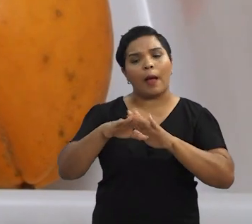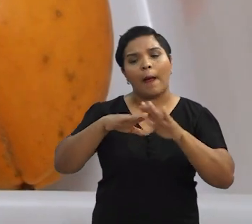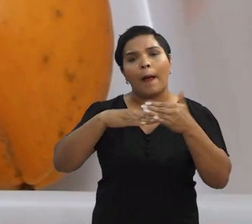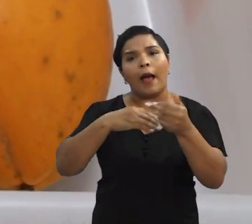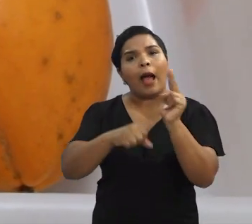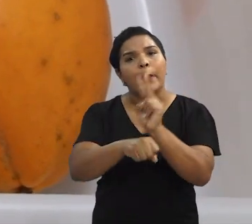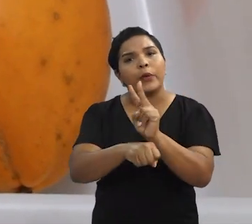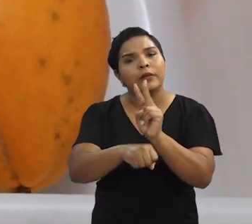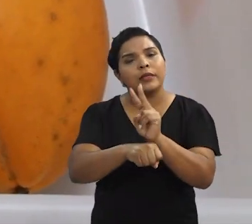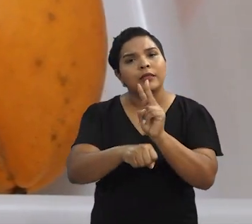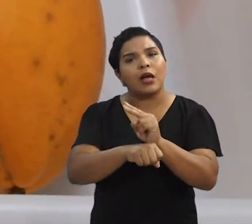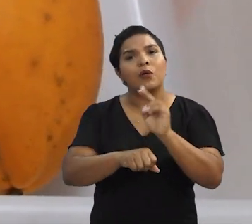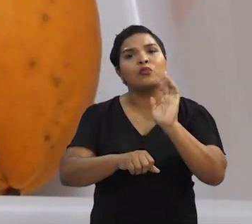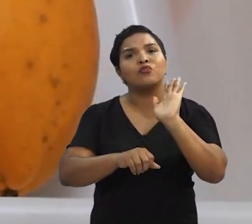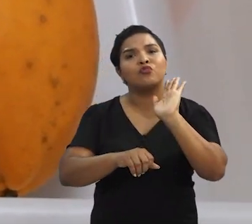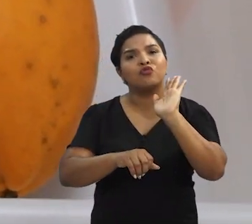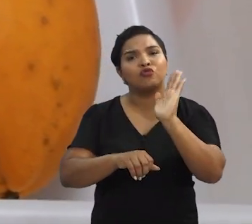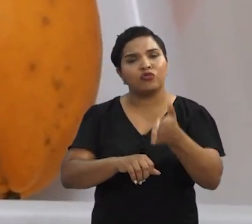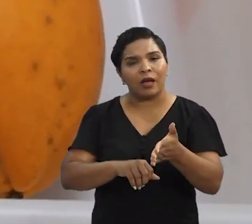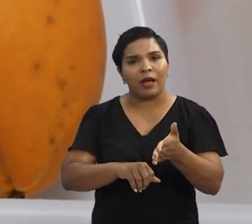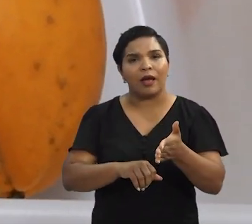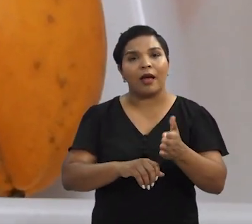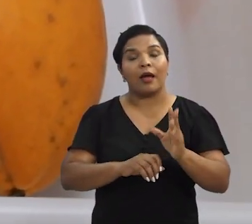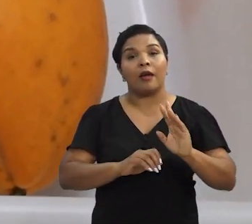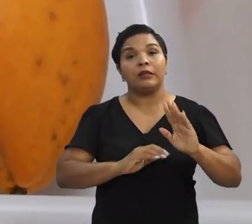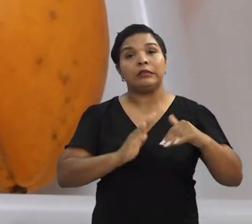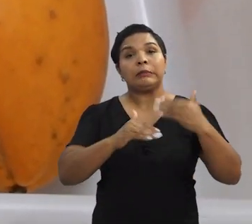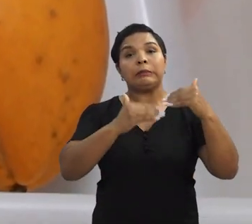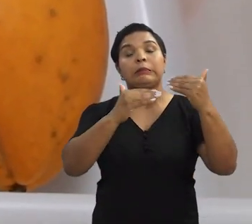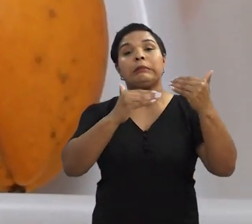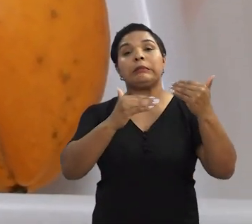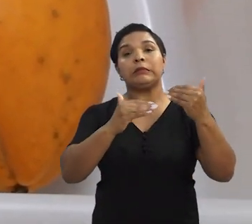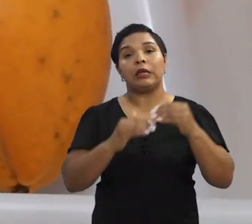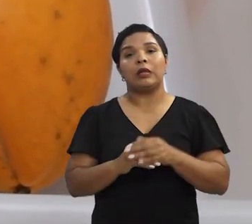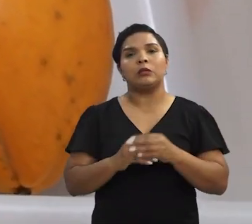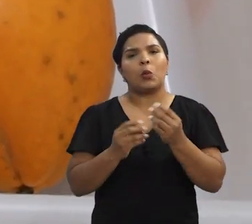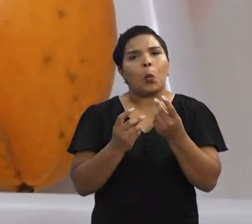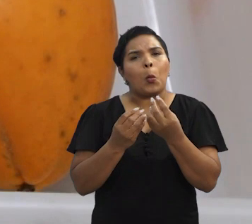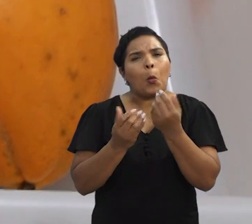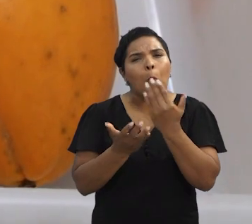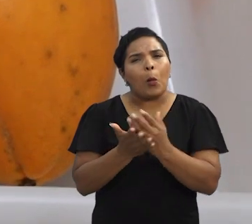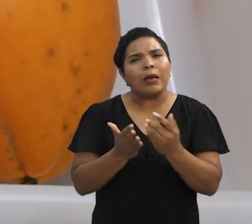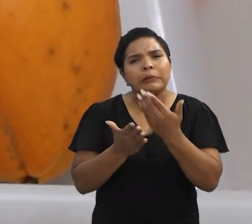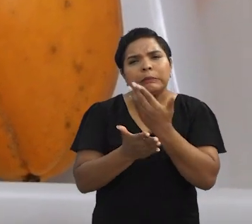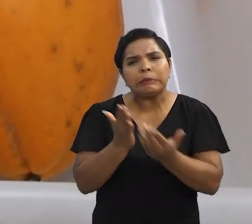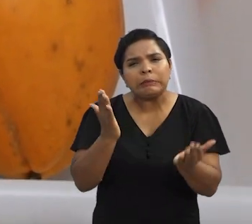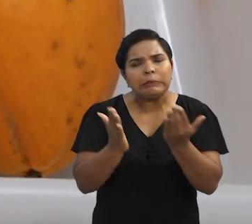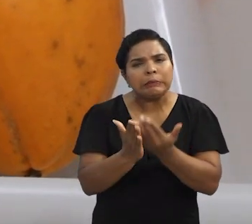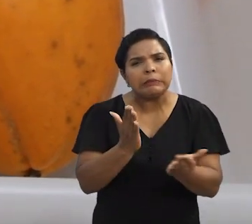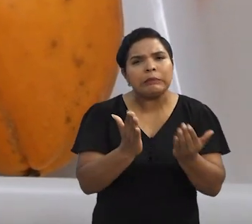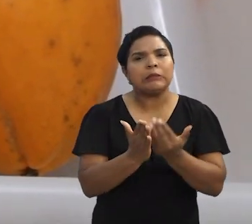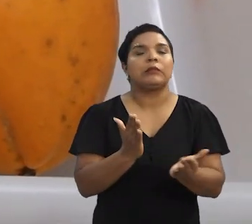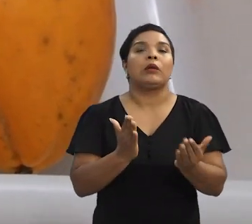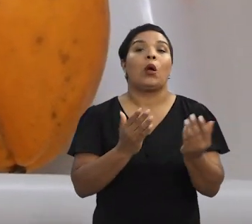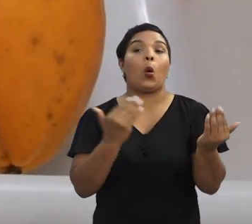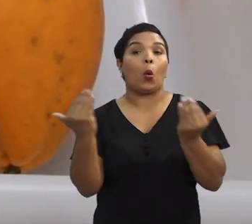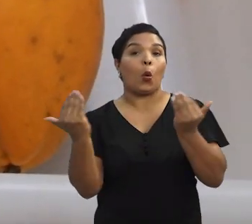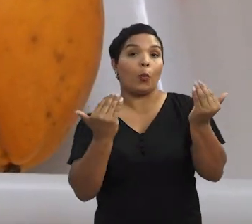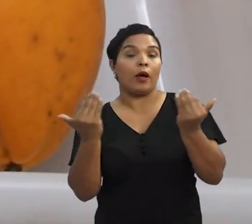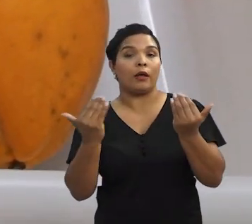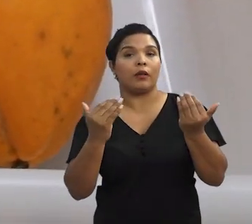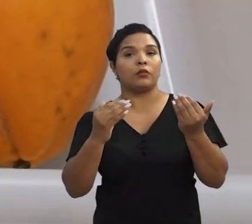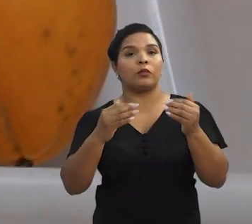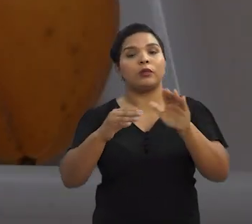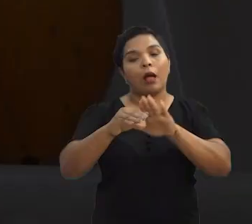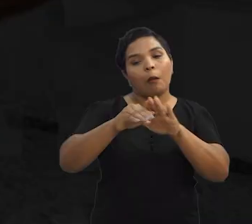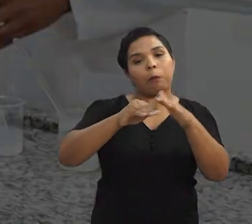revestimento, ele já está numa fase muito avançada do processo de maturação com relação às duas amostras.